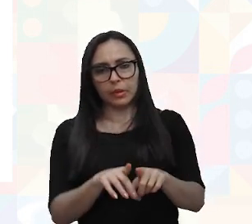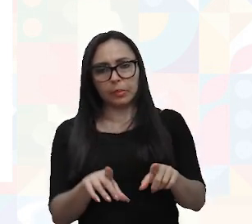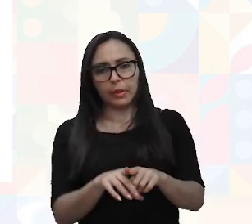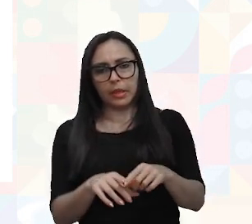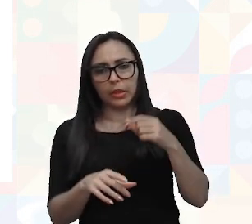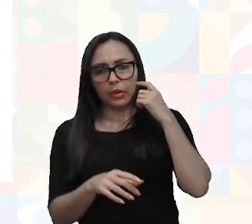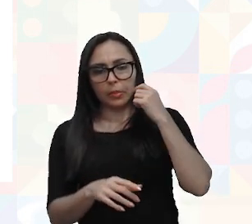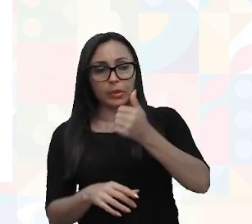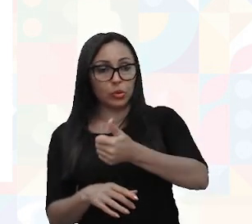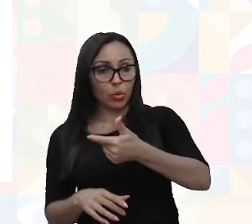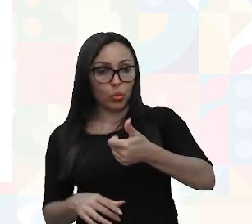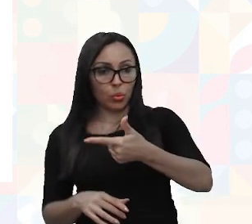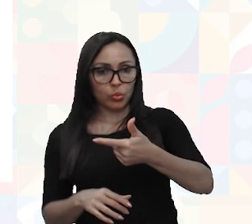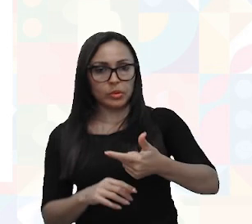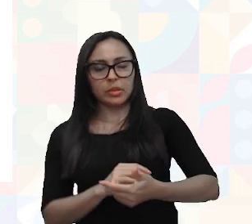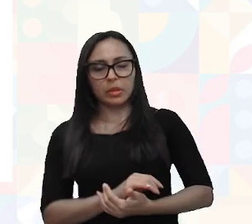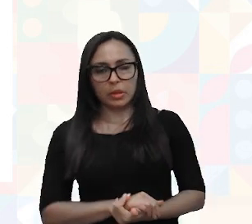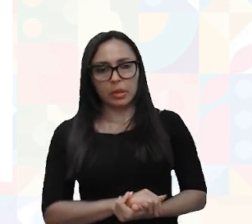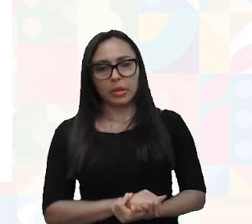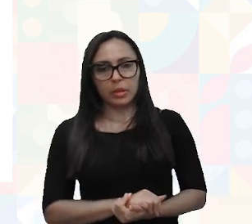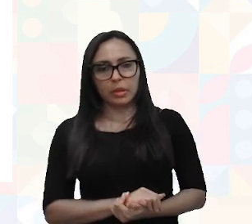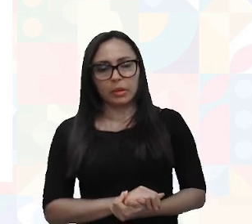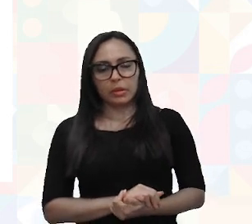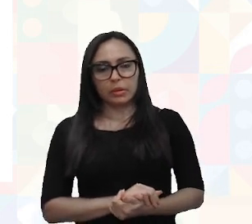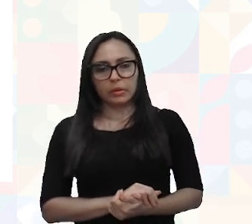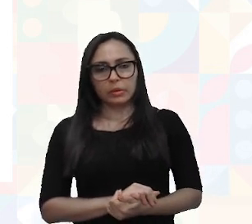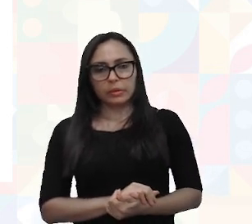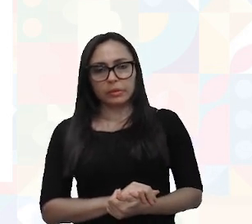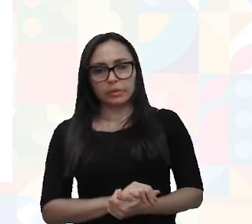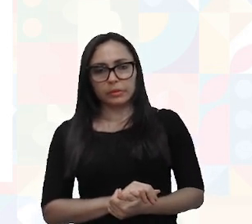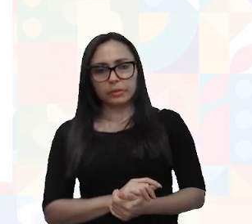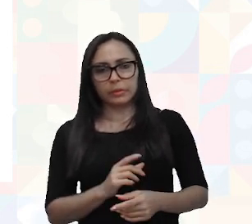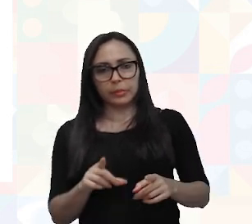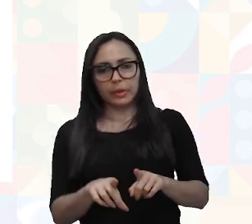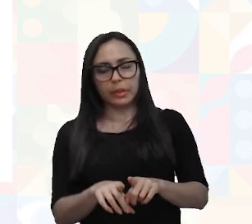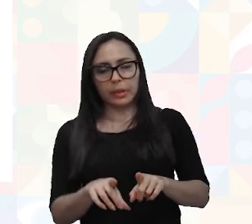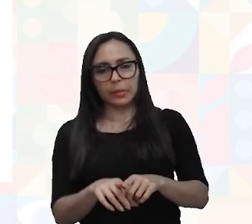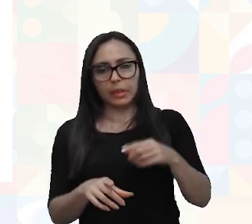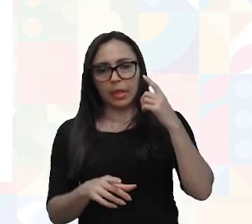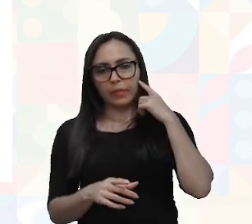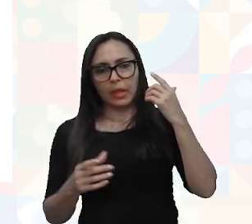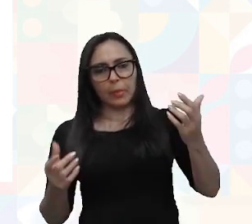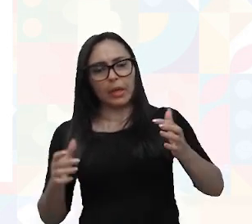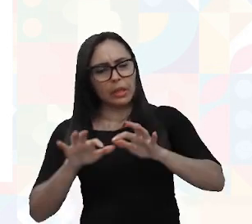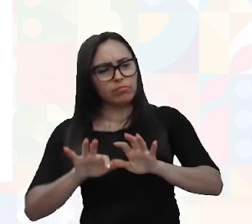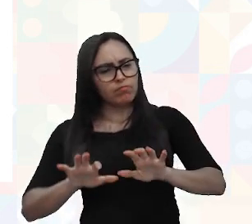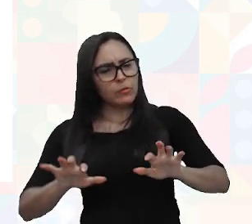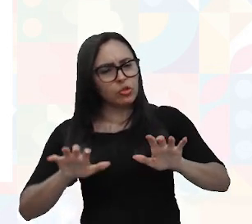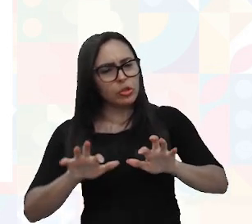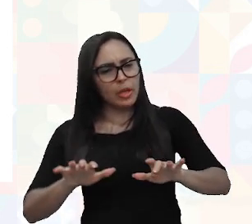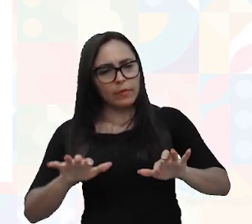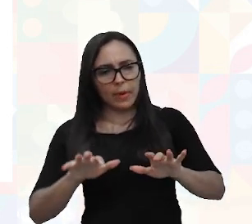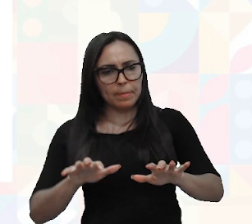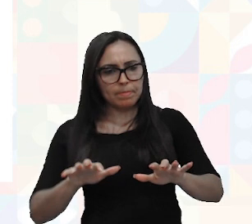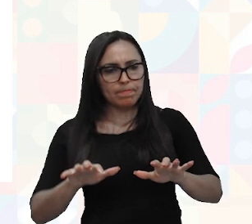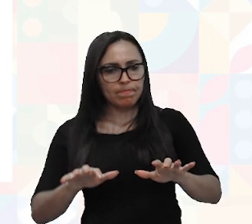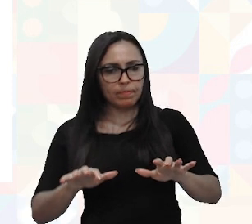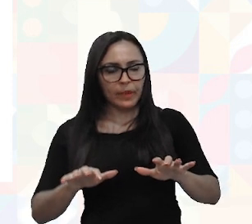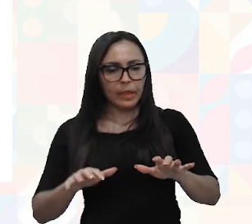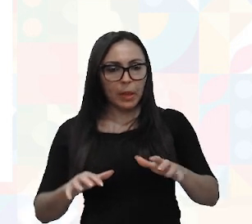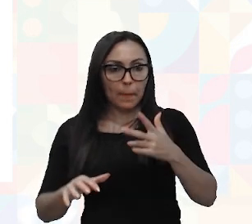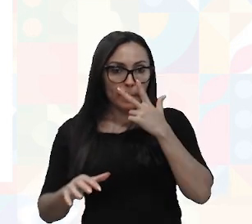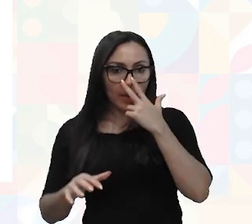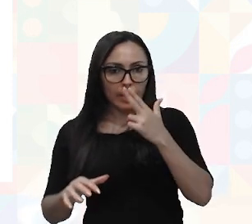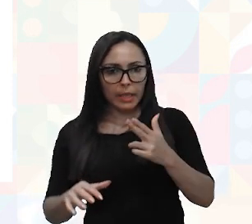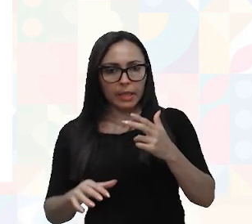12, né, ela indica também, tem a aparência da máquina de escrever, da letrinha da máquina de escrever, né, e sem